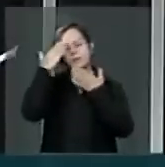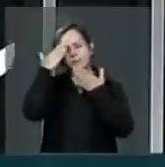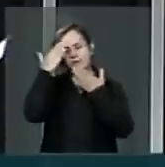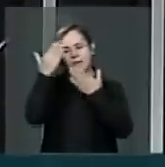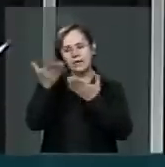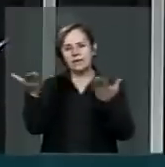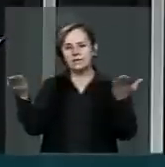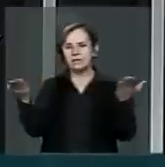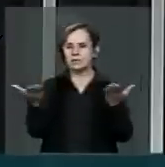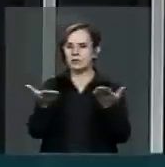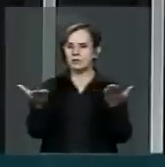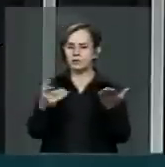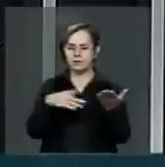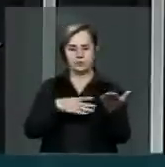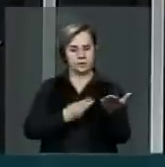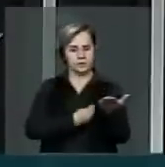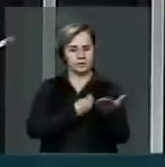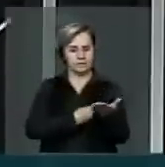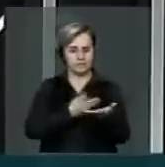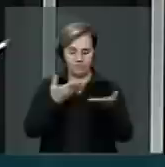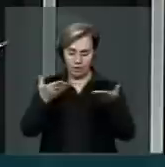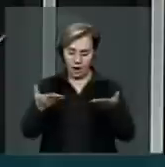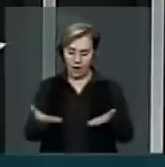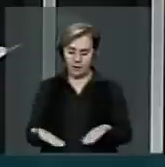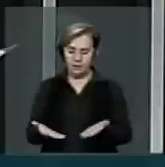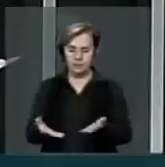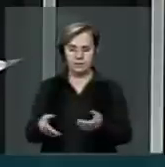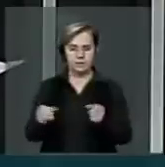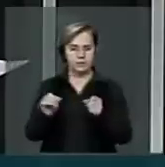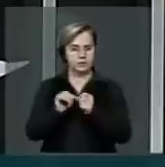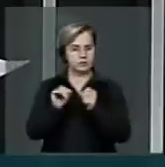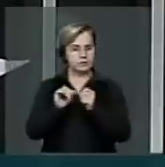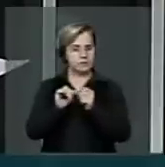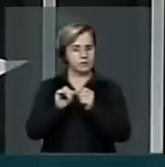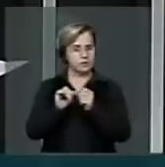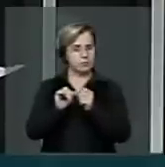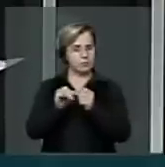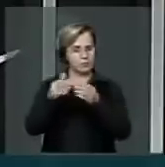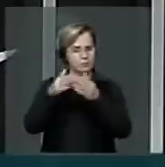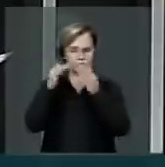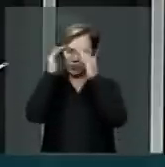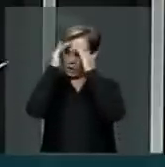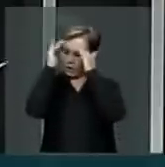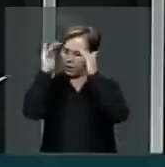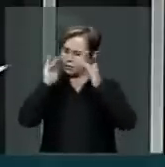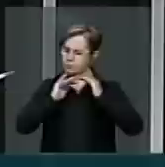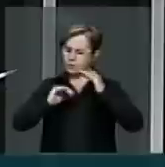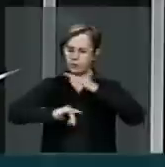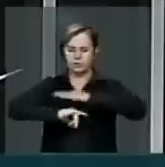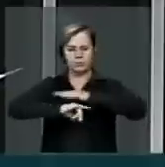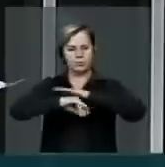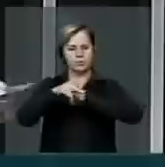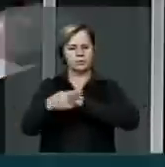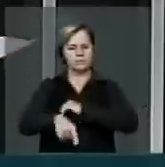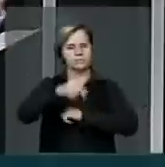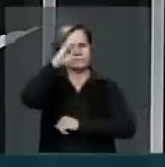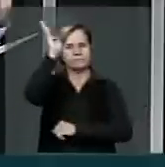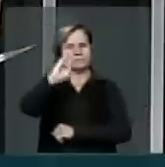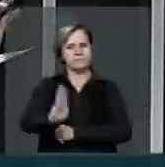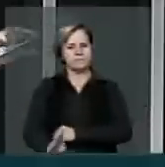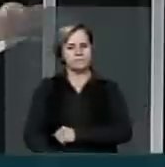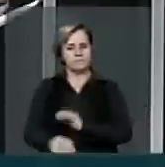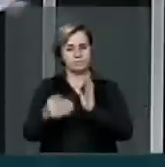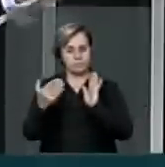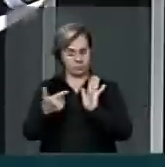de hoje de estarmos aqui a de fazermos respeitar pelas instituições brasileiras e esse